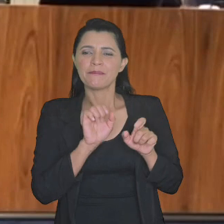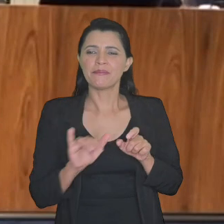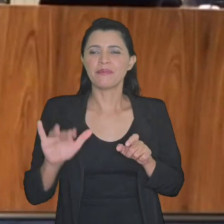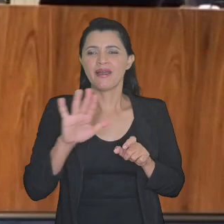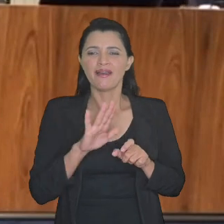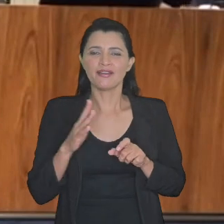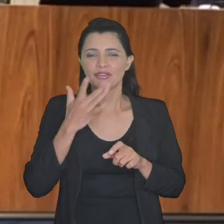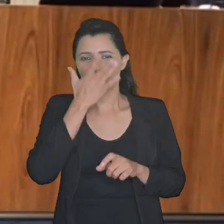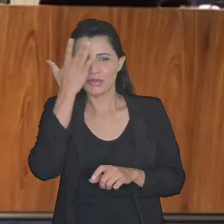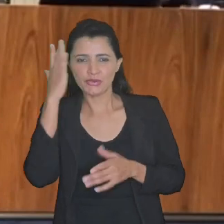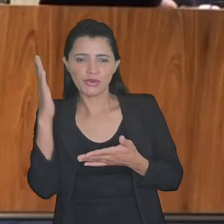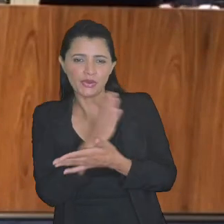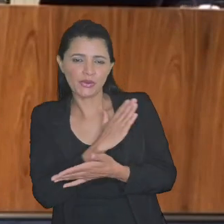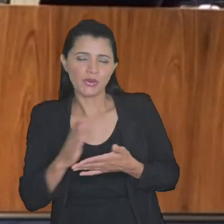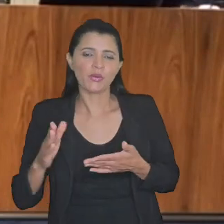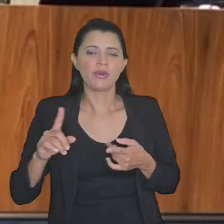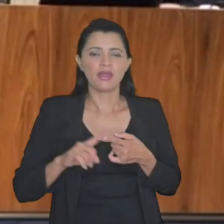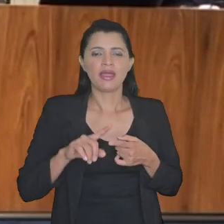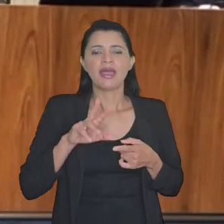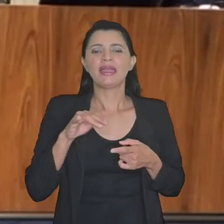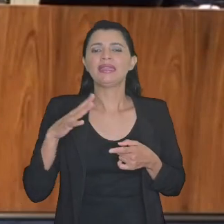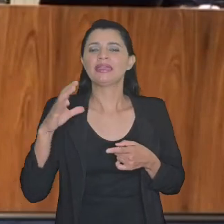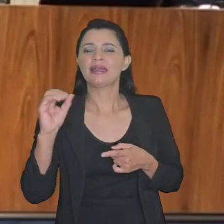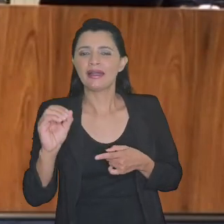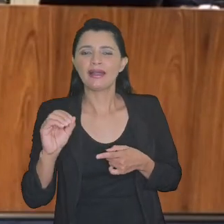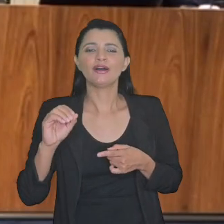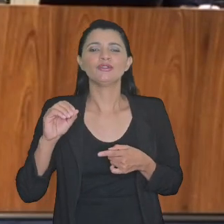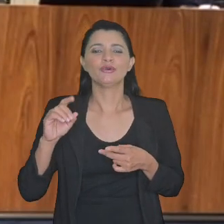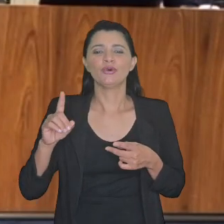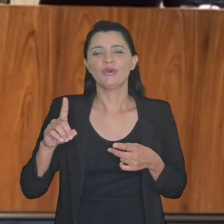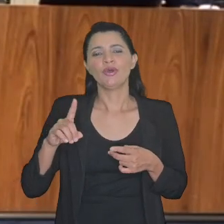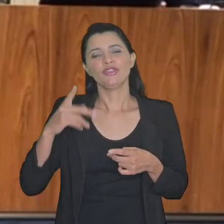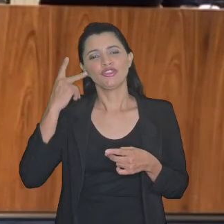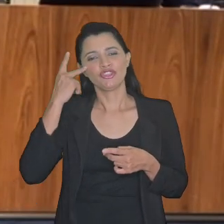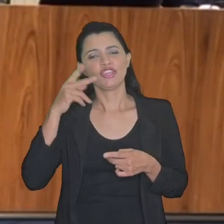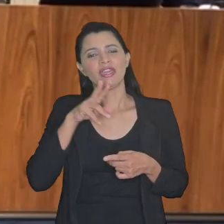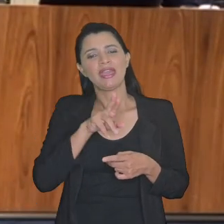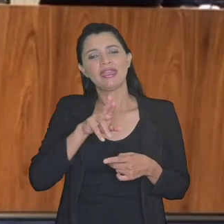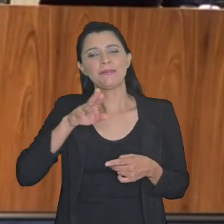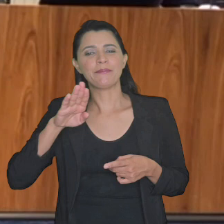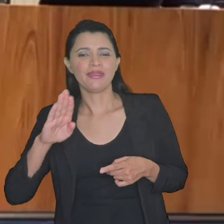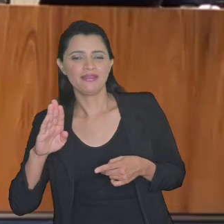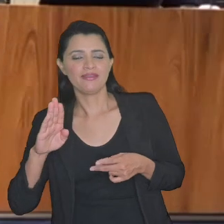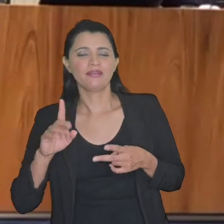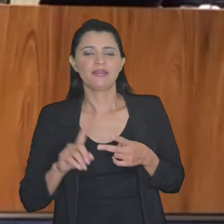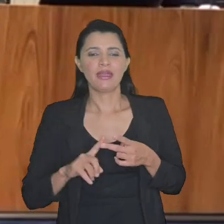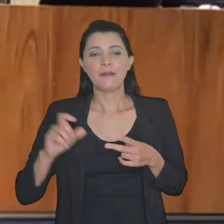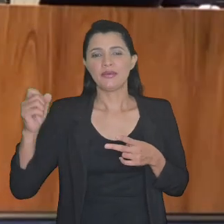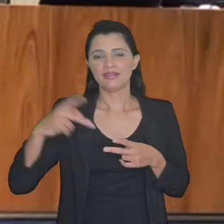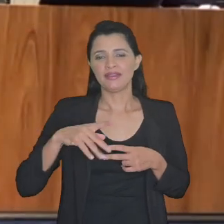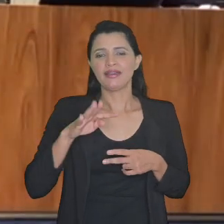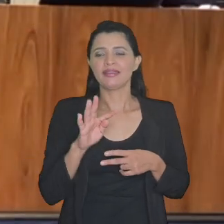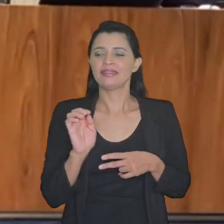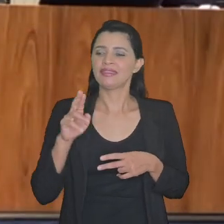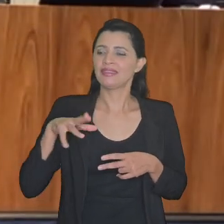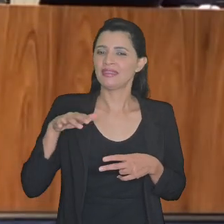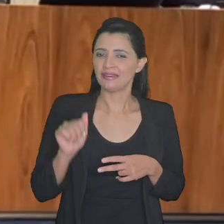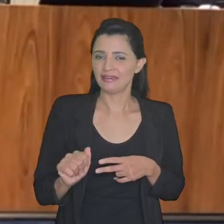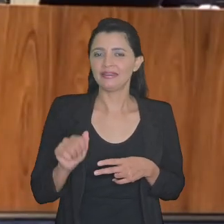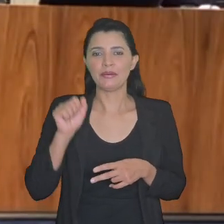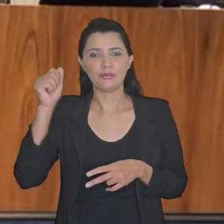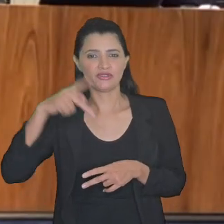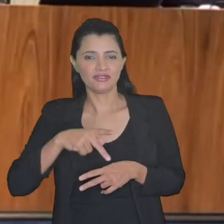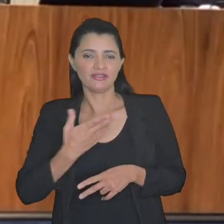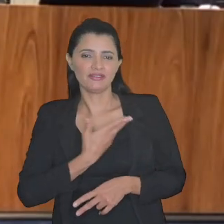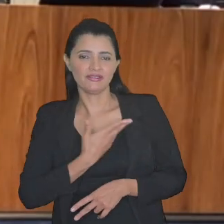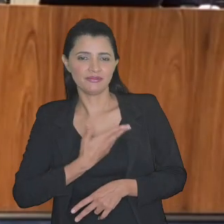imagens algumas pessoas eu menciono o Ricardo China lá de Ribeirão Preto passou aqui eu vi a desembargadora aposentada